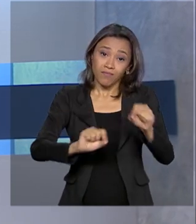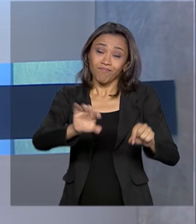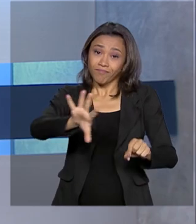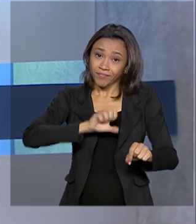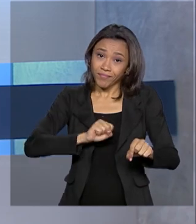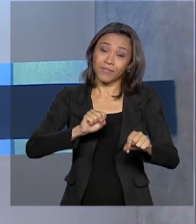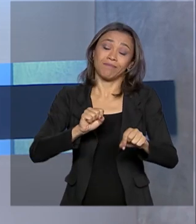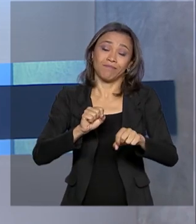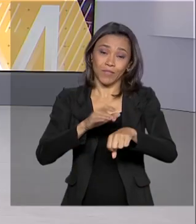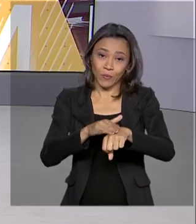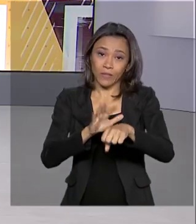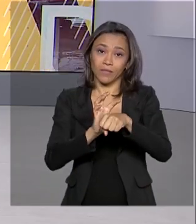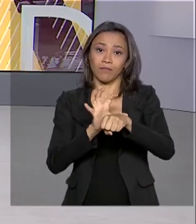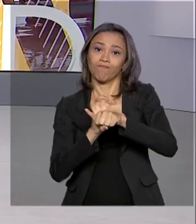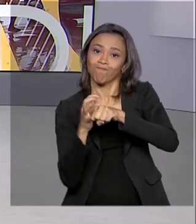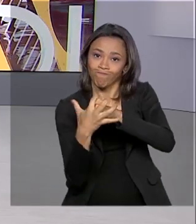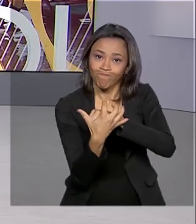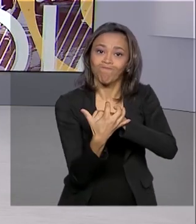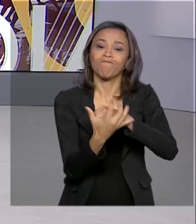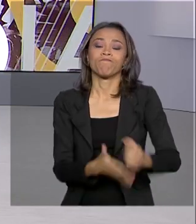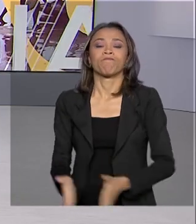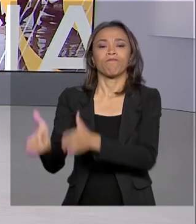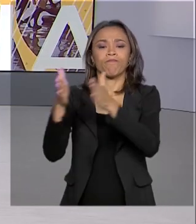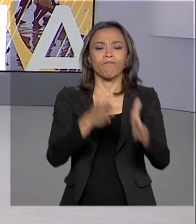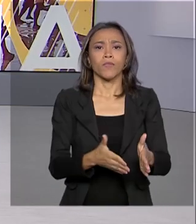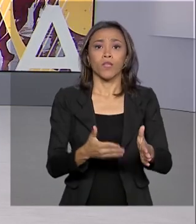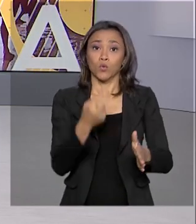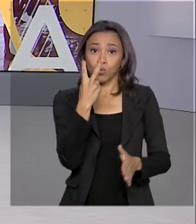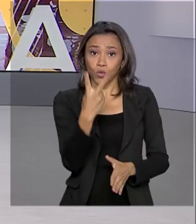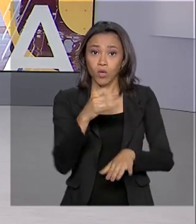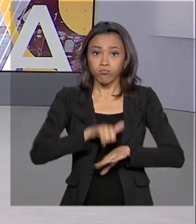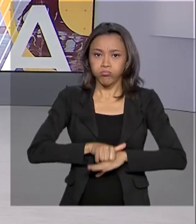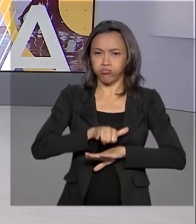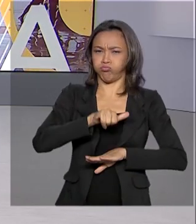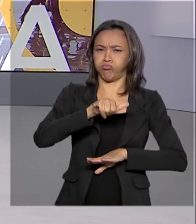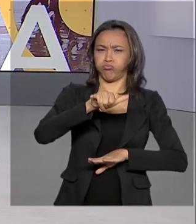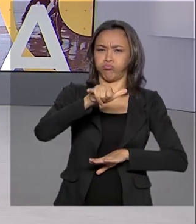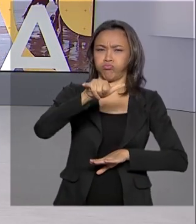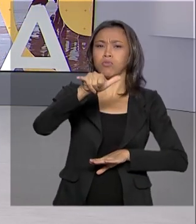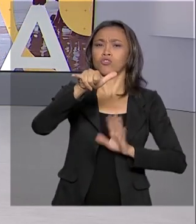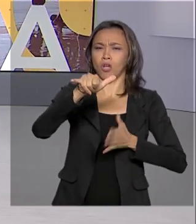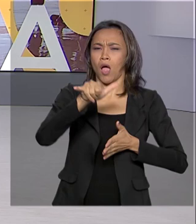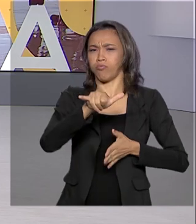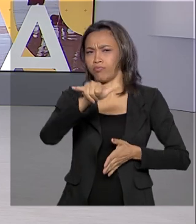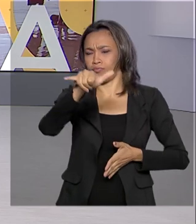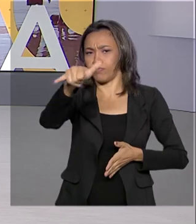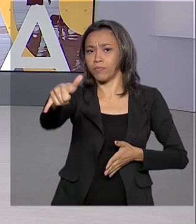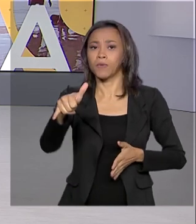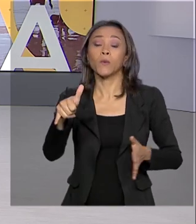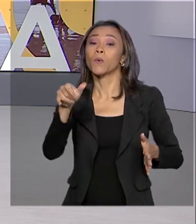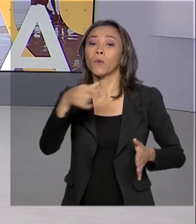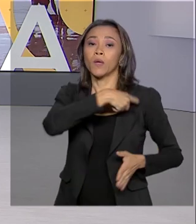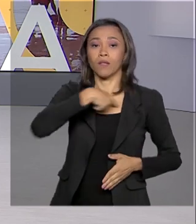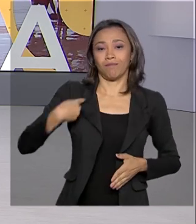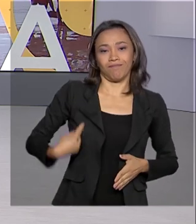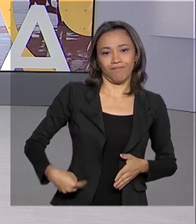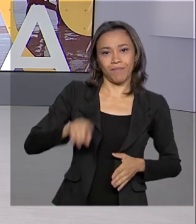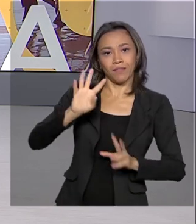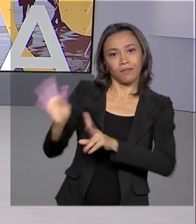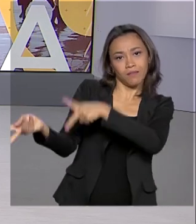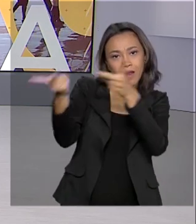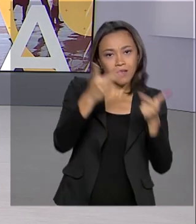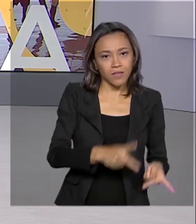coronavírus. E os aviões da FAB já estão a caminho do país asiático para resgatar os brasileiros que estão na China.